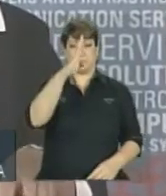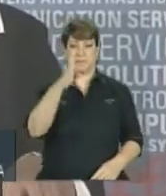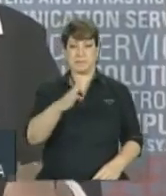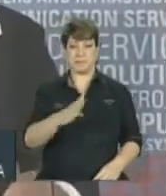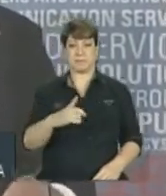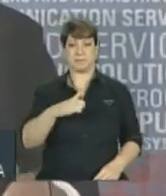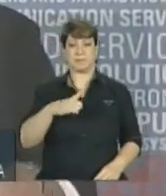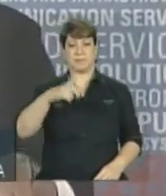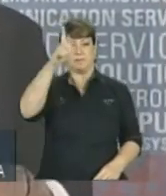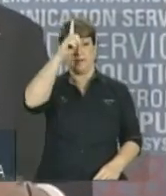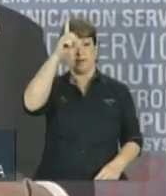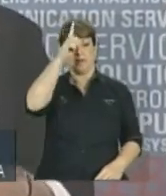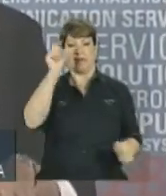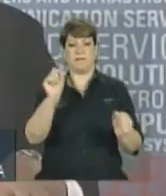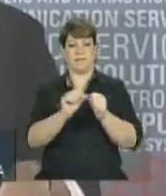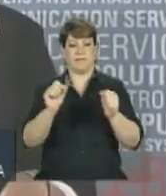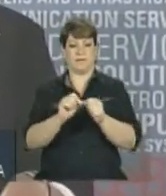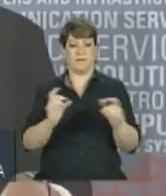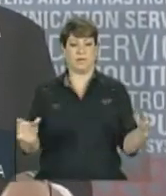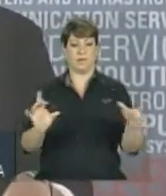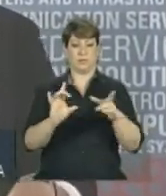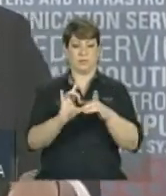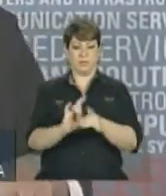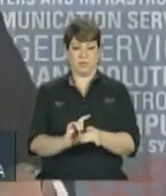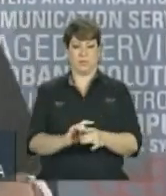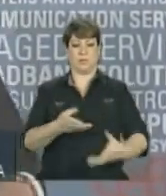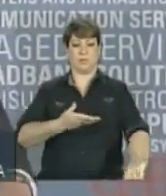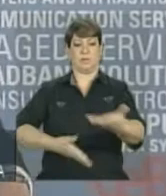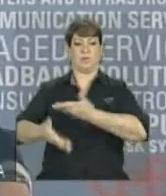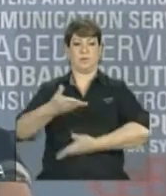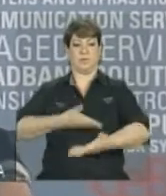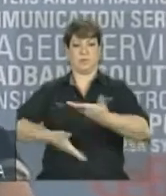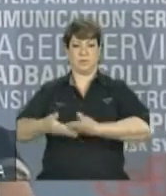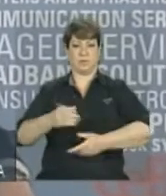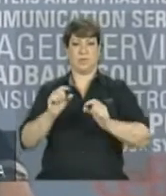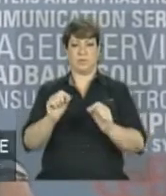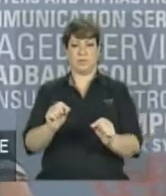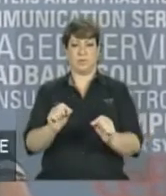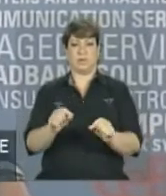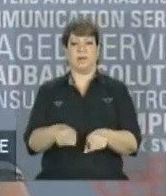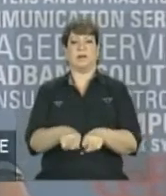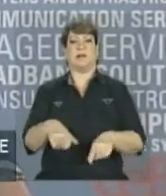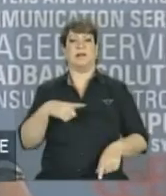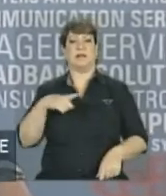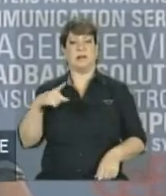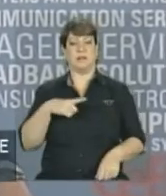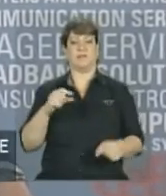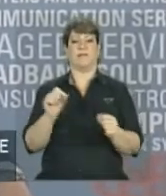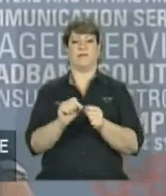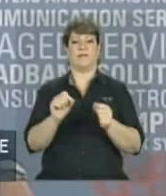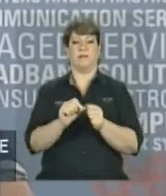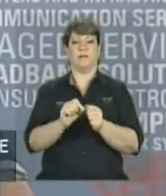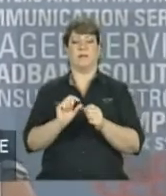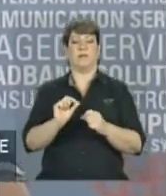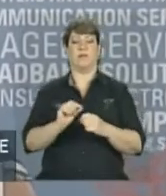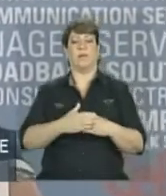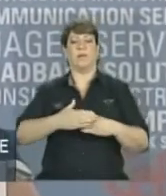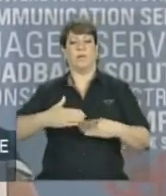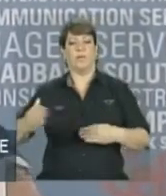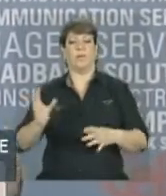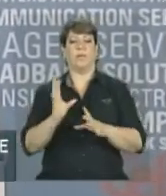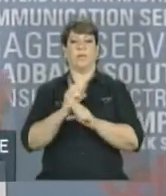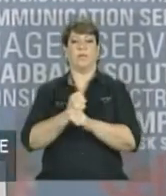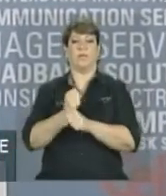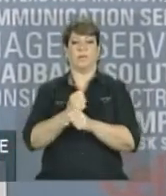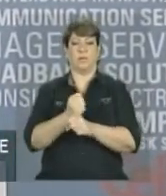a importância de suas relações, que, aliás, foram construídas ao longo dos